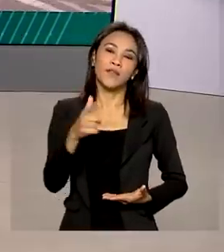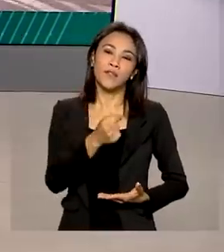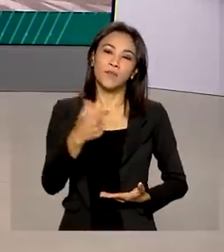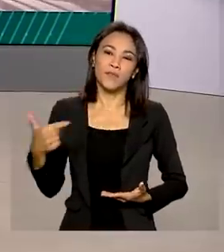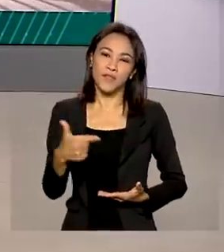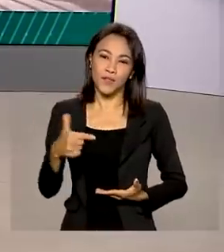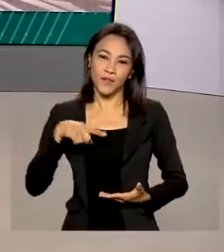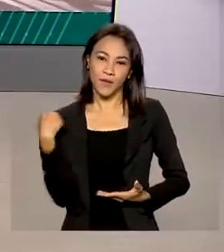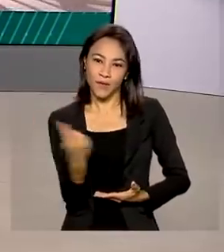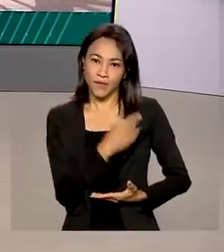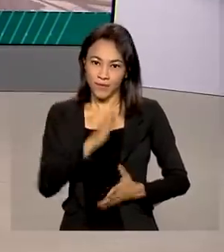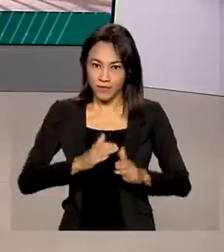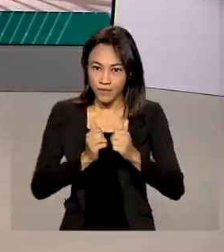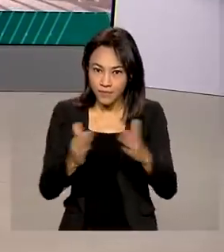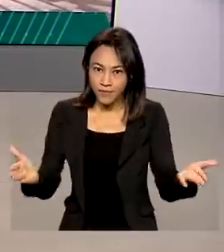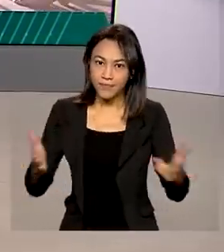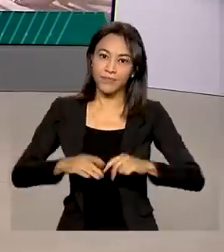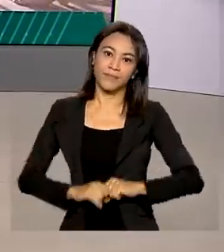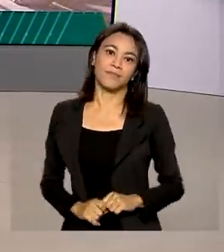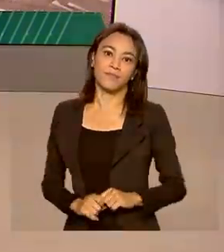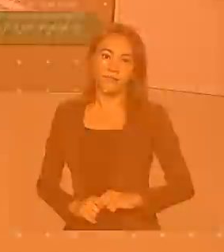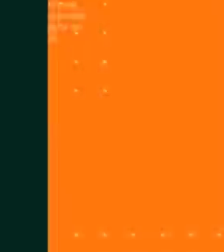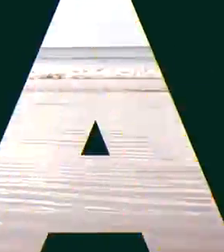O Brasil em Dia está começando.